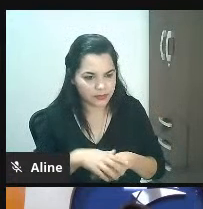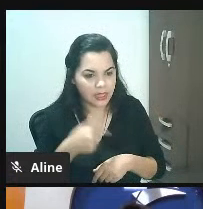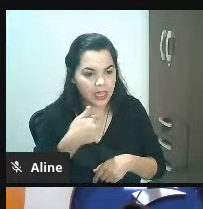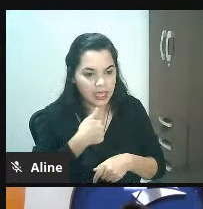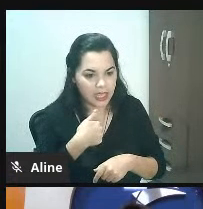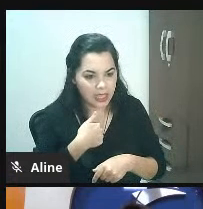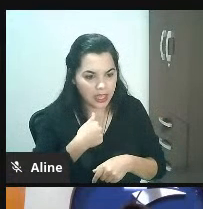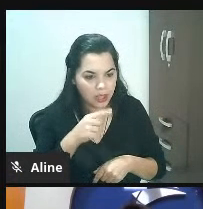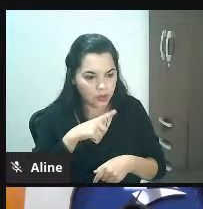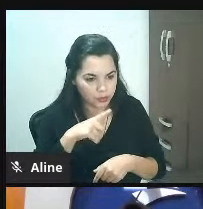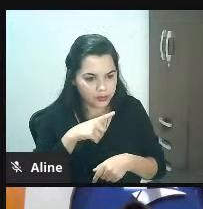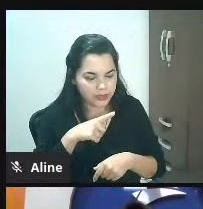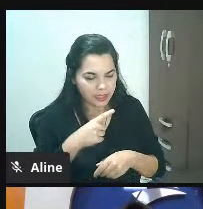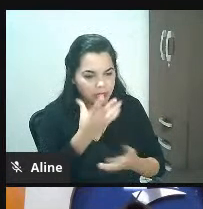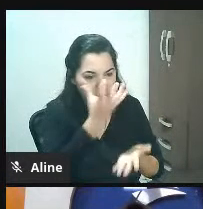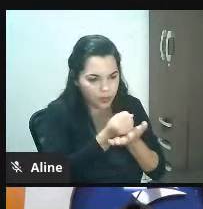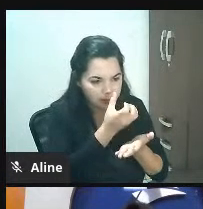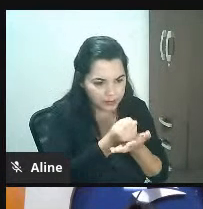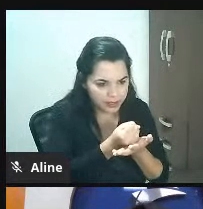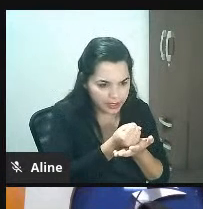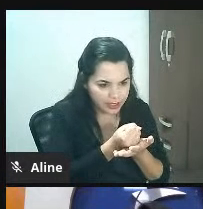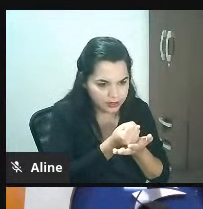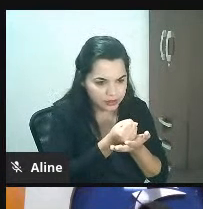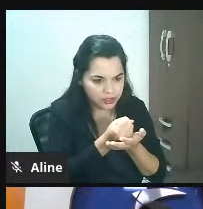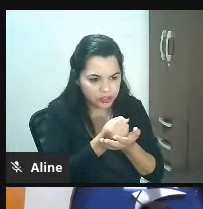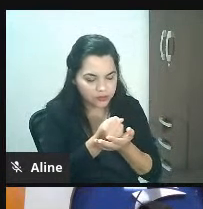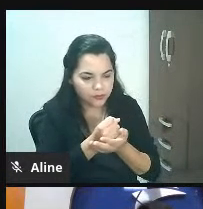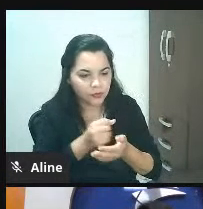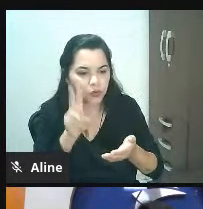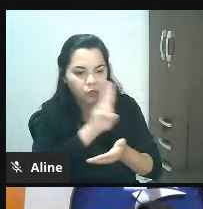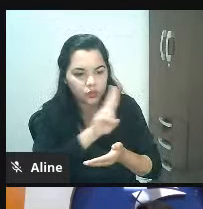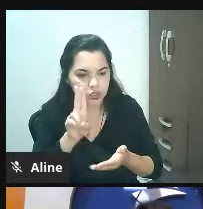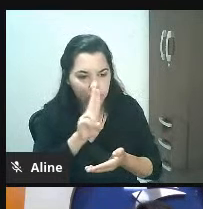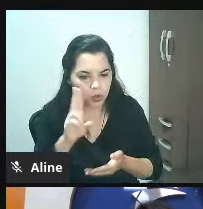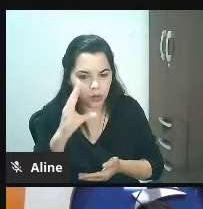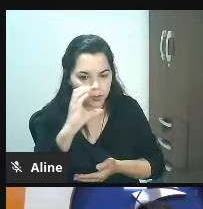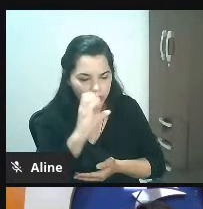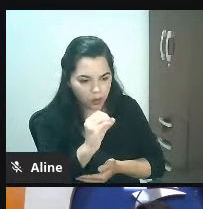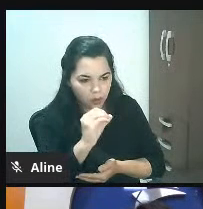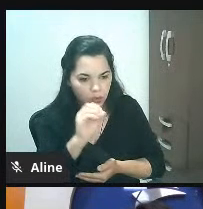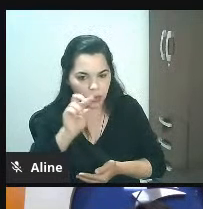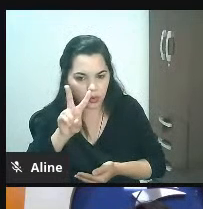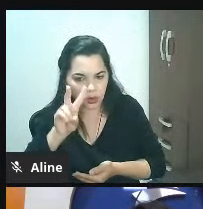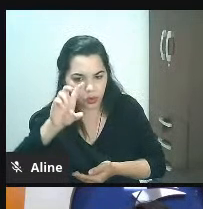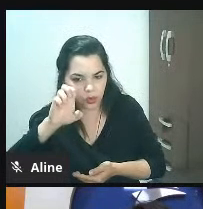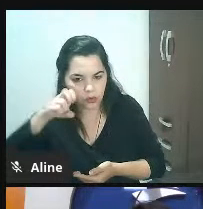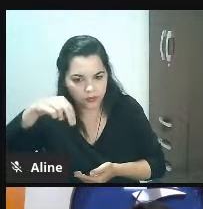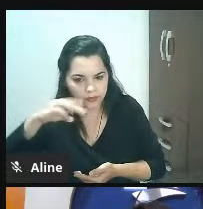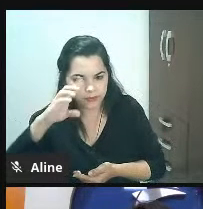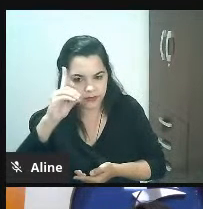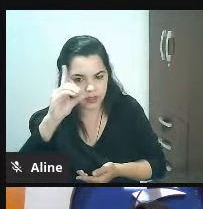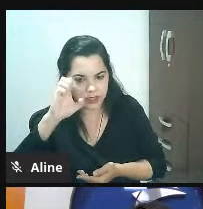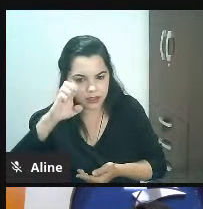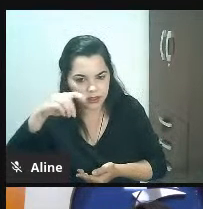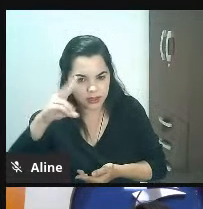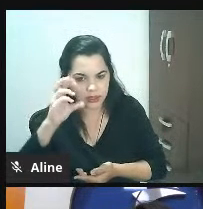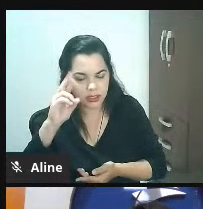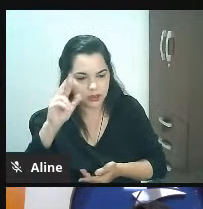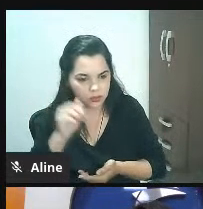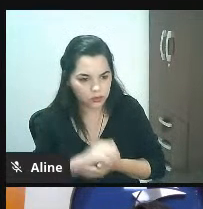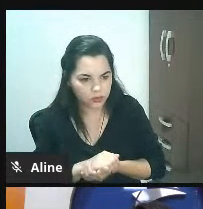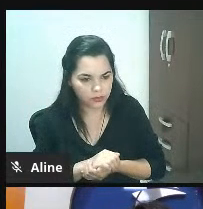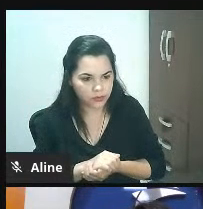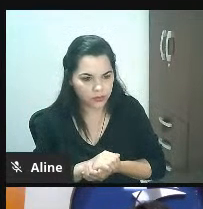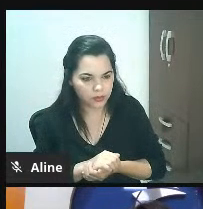se chama O Vendedor se você tiver aí no iOS da Apple ou Android procura lá O Vendedor sabe quanto que eu